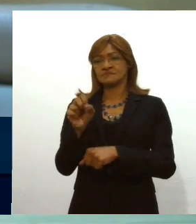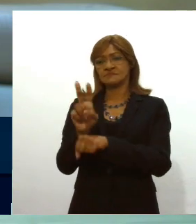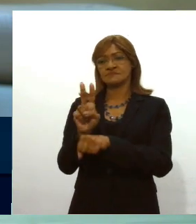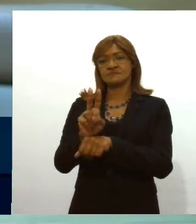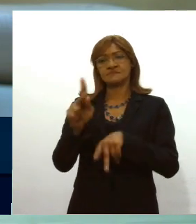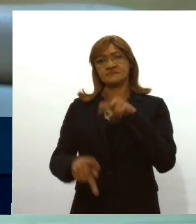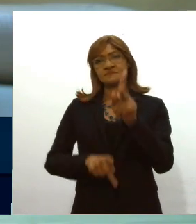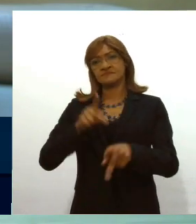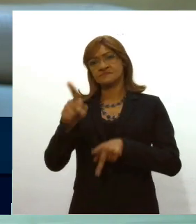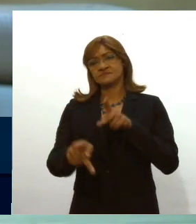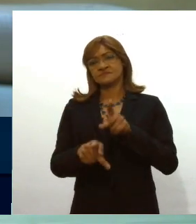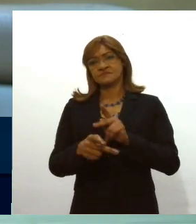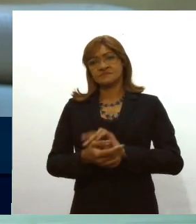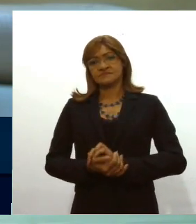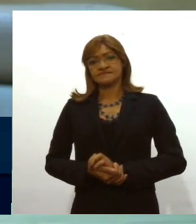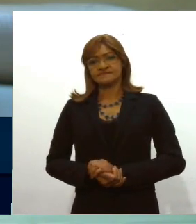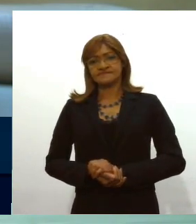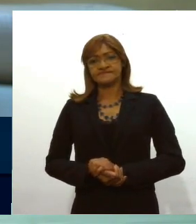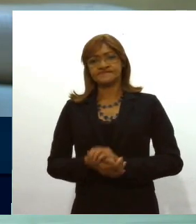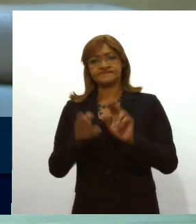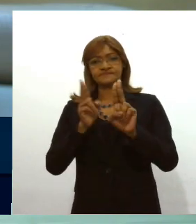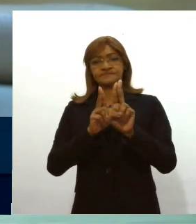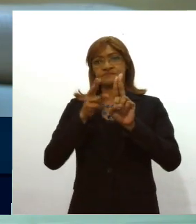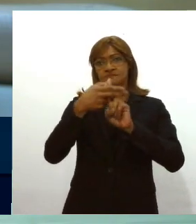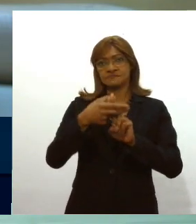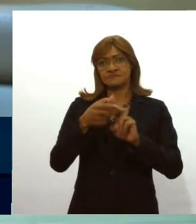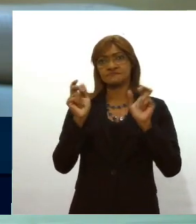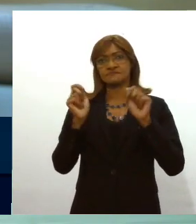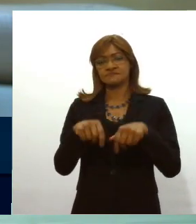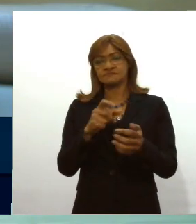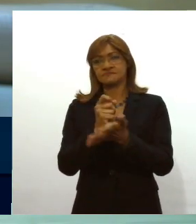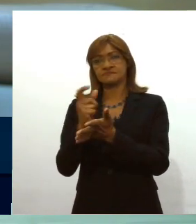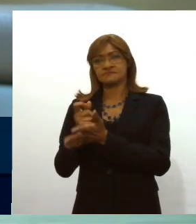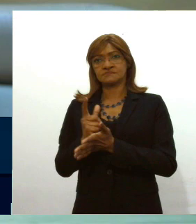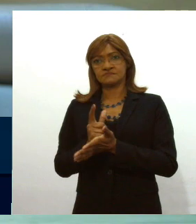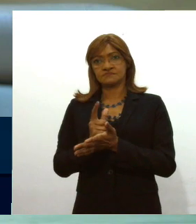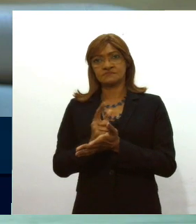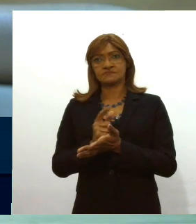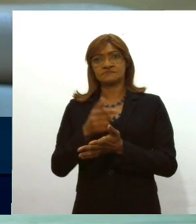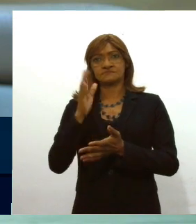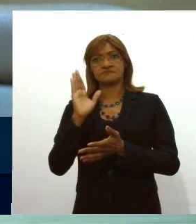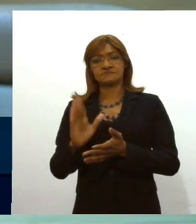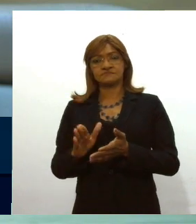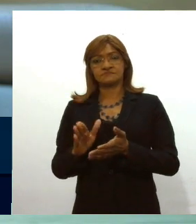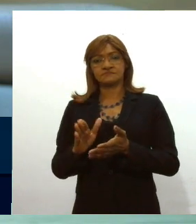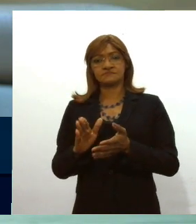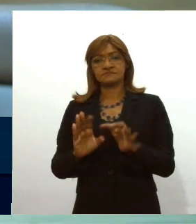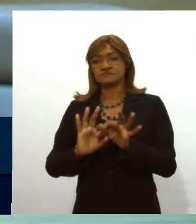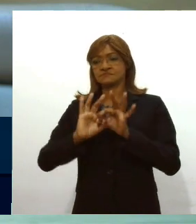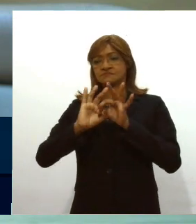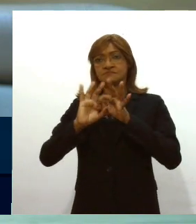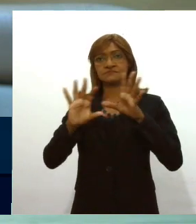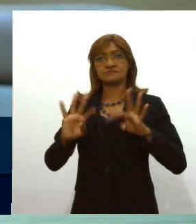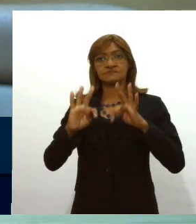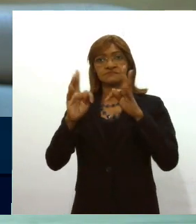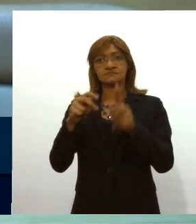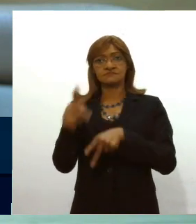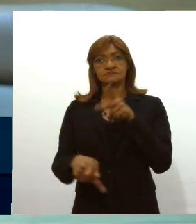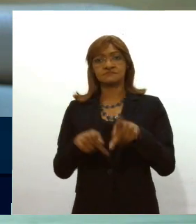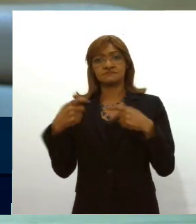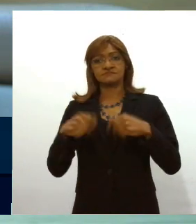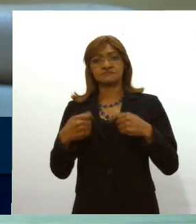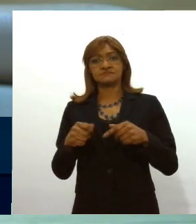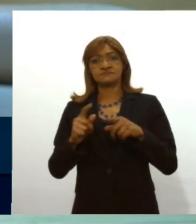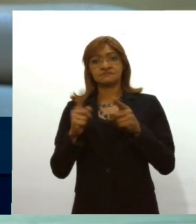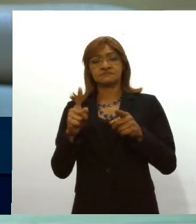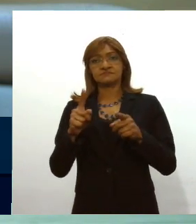população. que o SUS compre lá fora essa substância e distribua com a população que precisa. Os